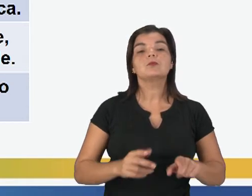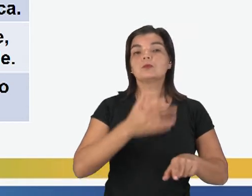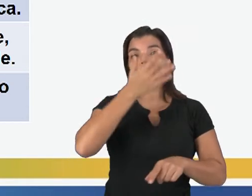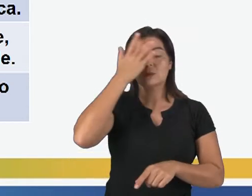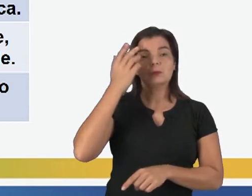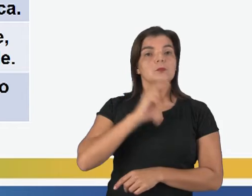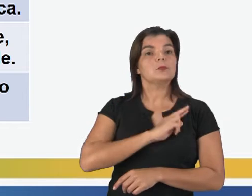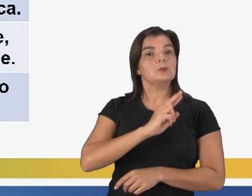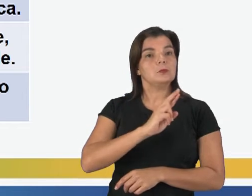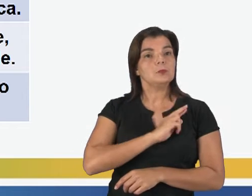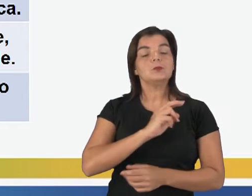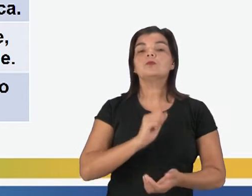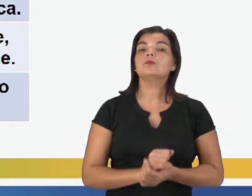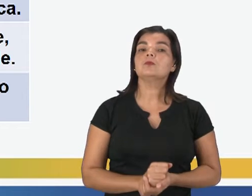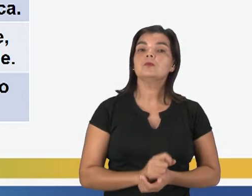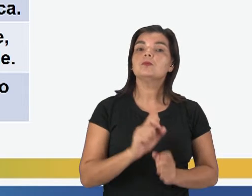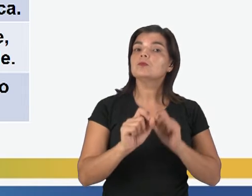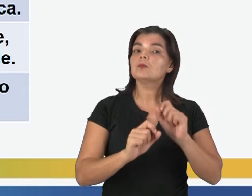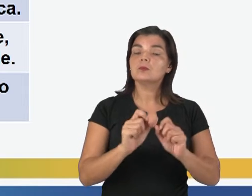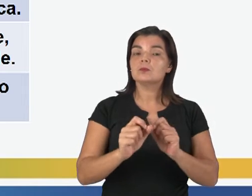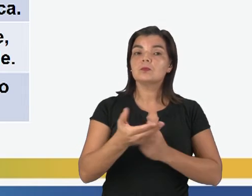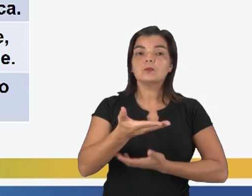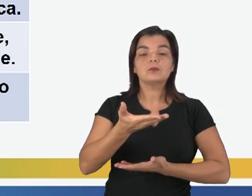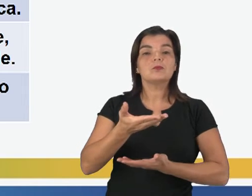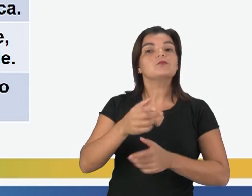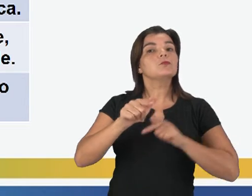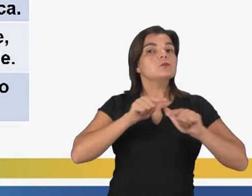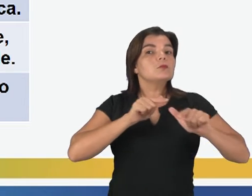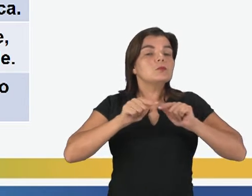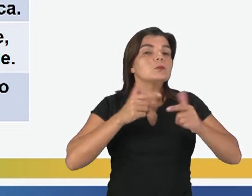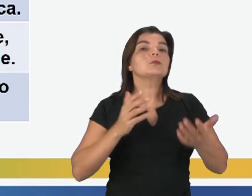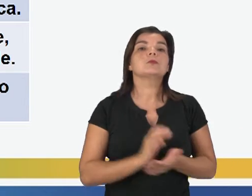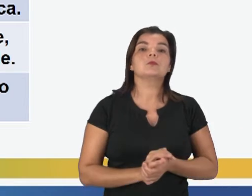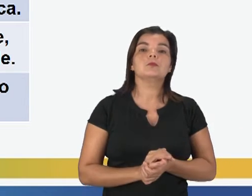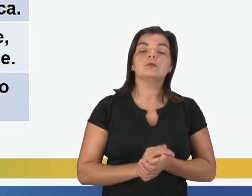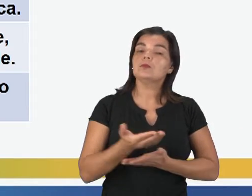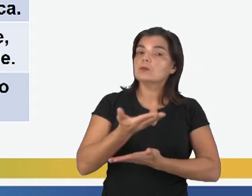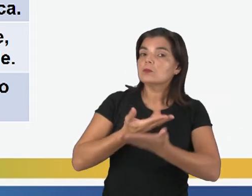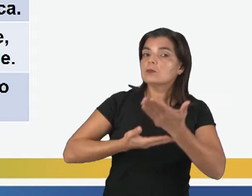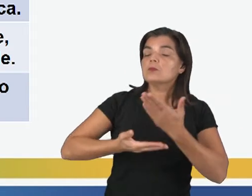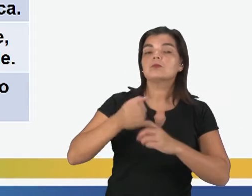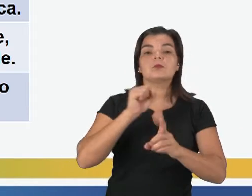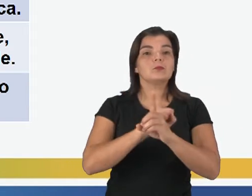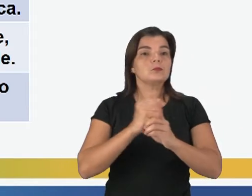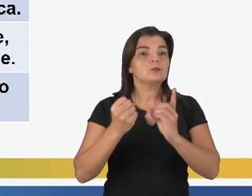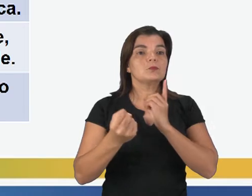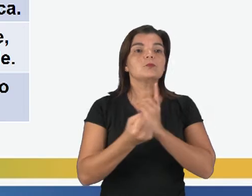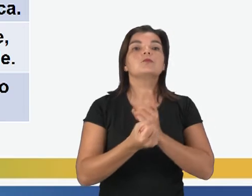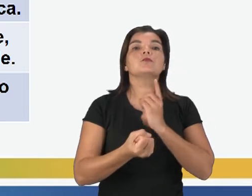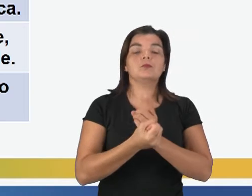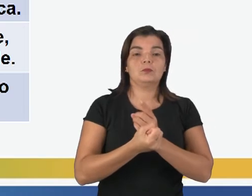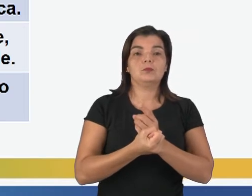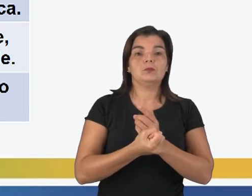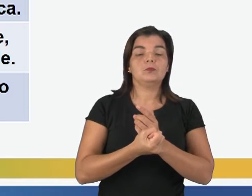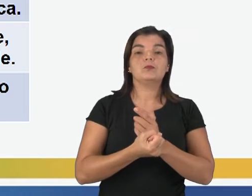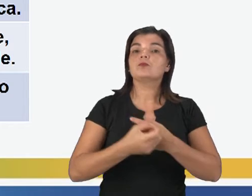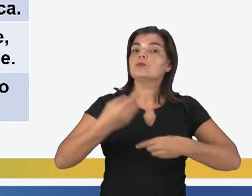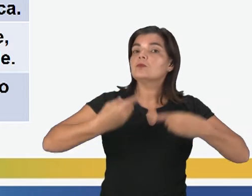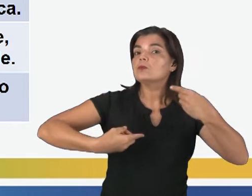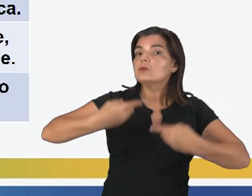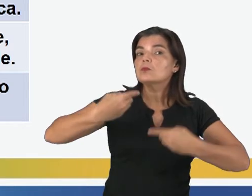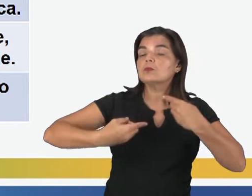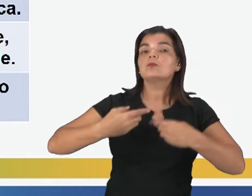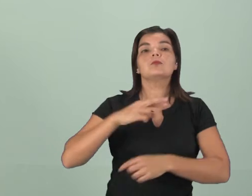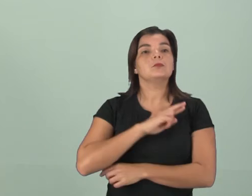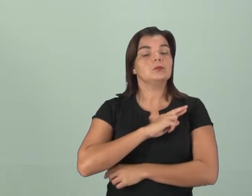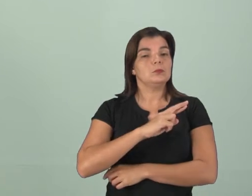do adepto da religião no seu emprego, no seu relacionamento social, no trato com a política,